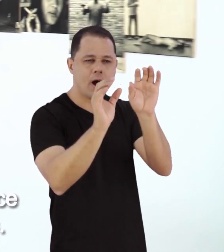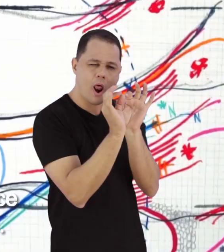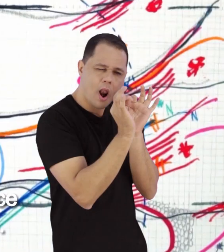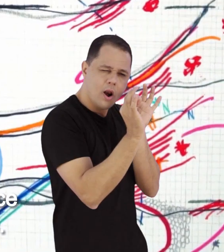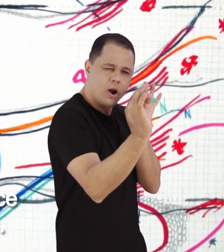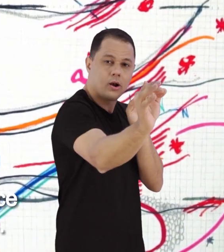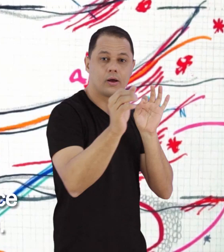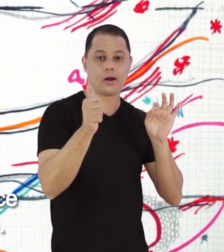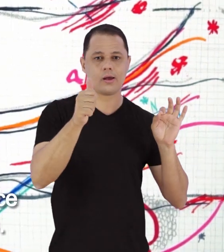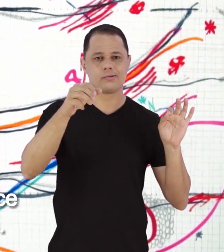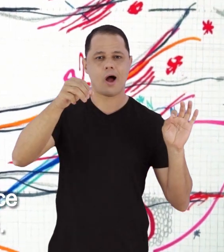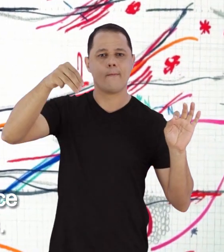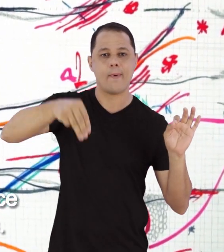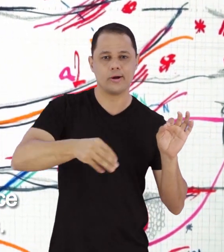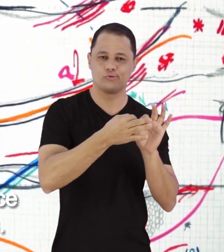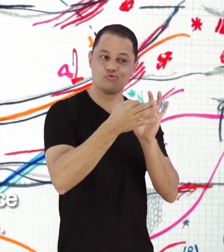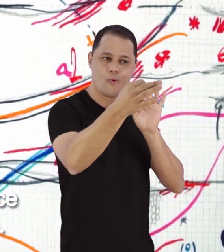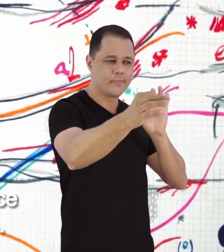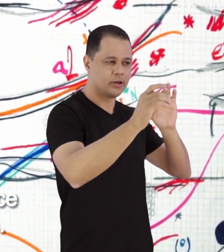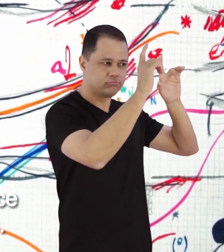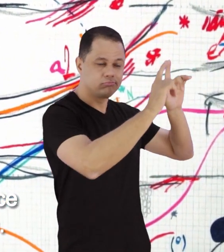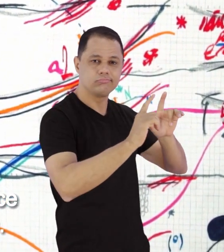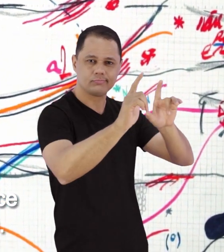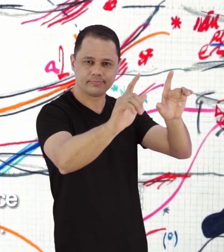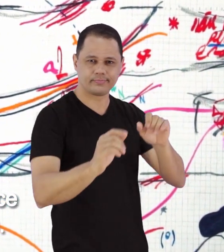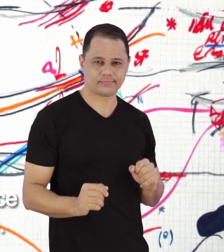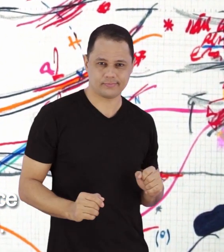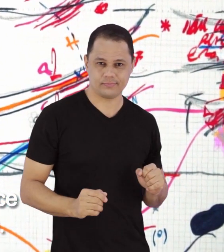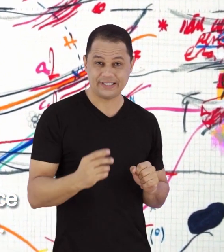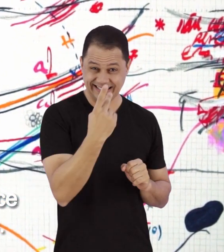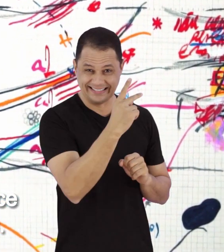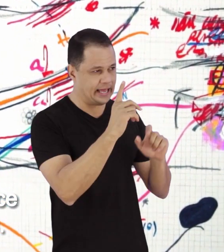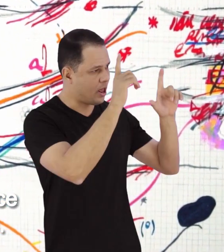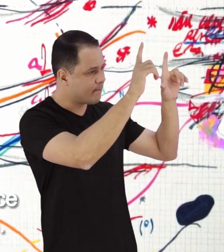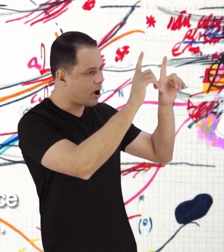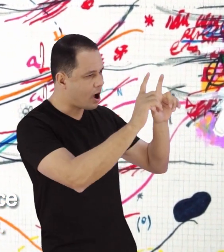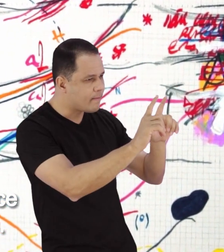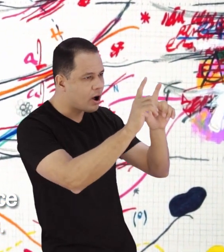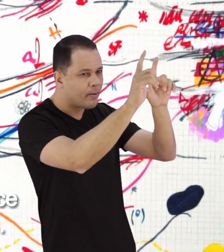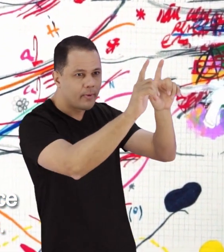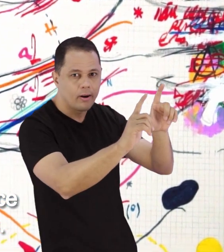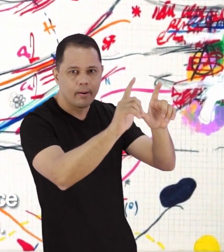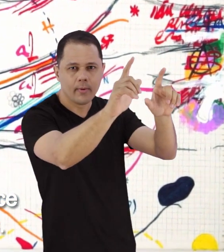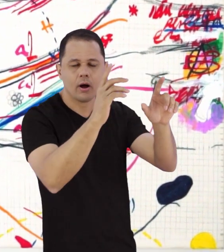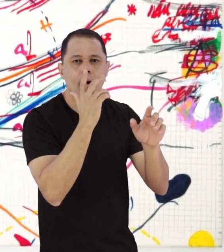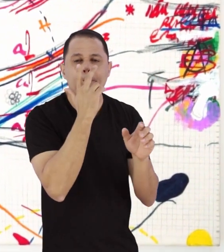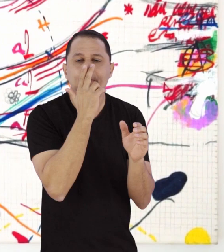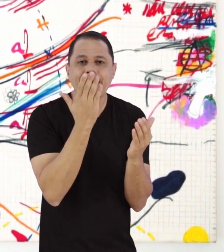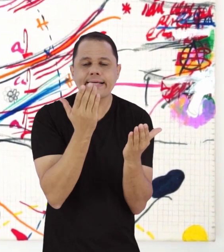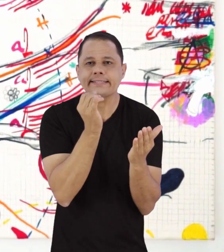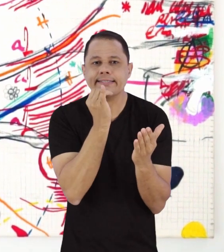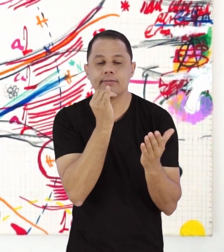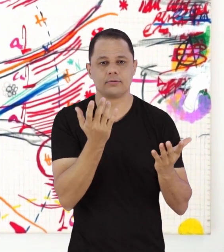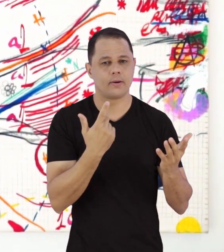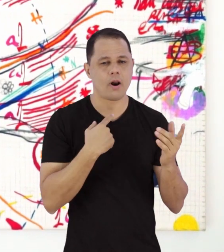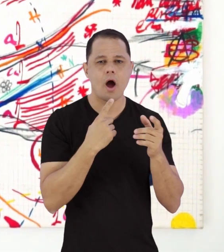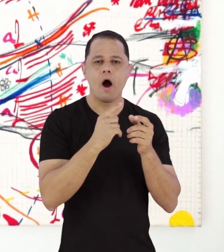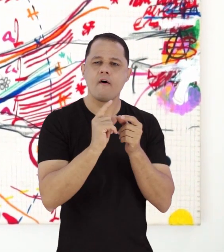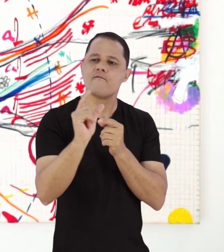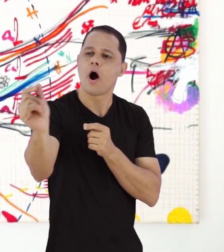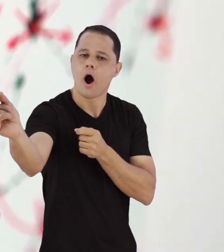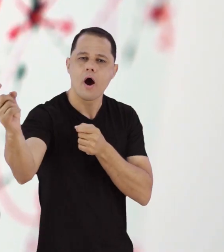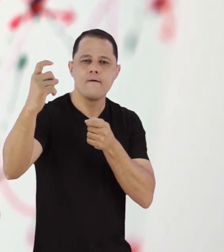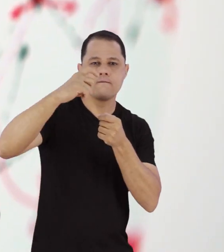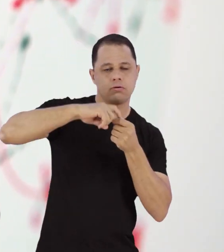pinturas de Thomas Rosa parece registrar idas e vindas, falas e barulhos coloridos. Suas pinturas